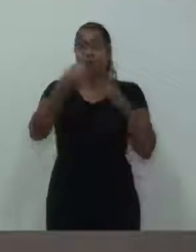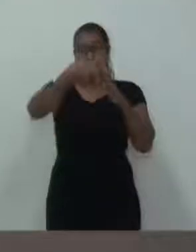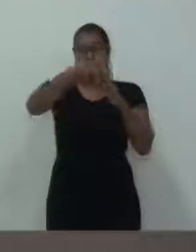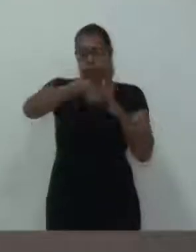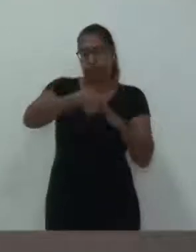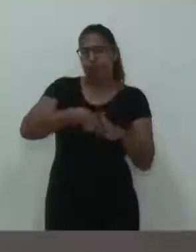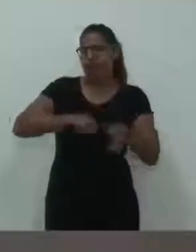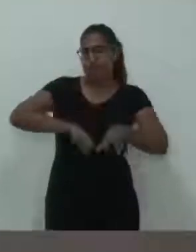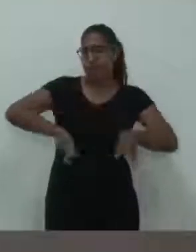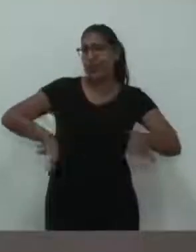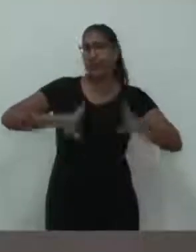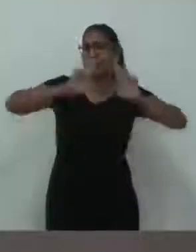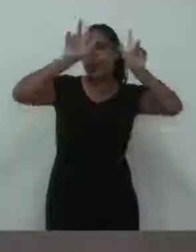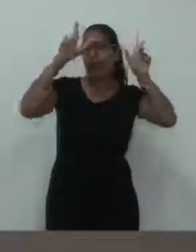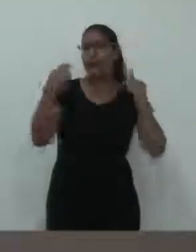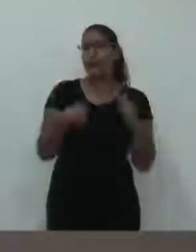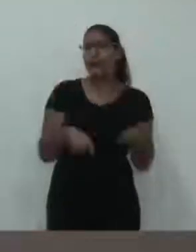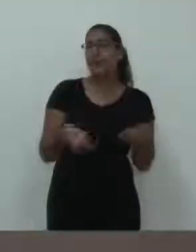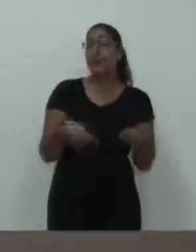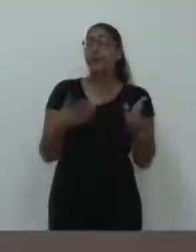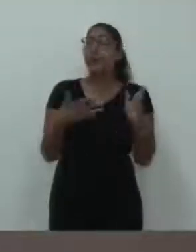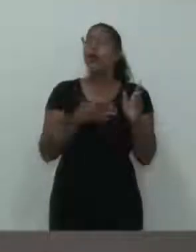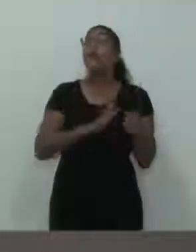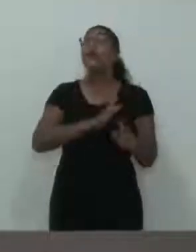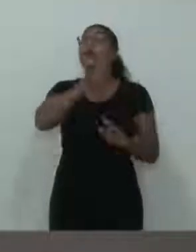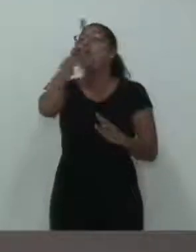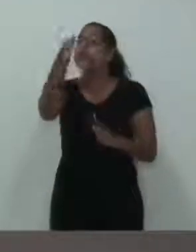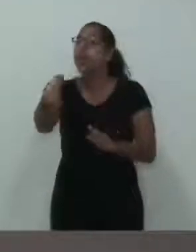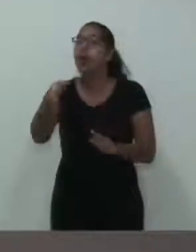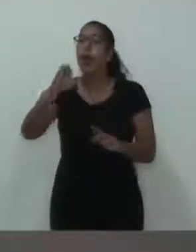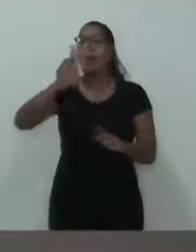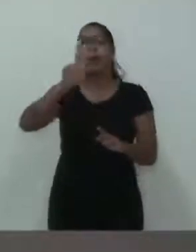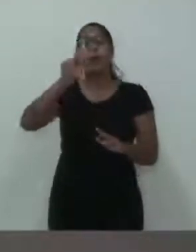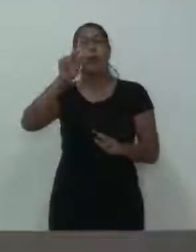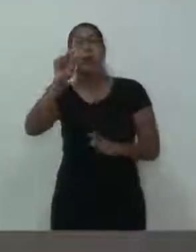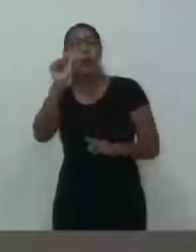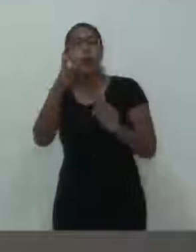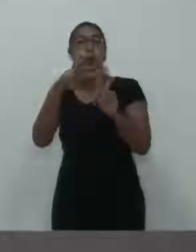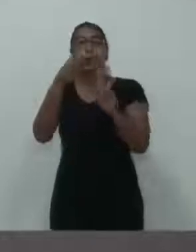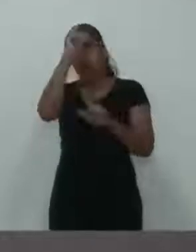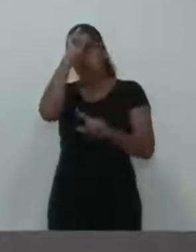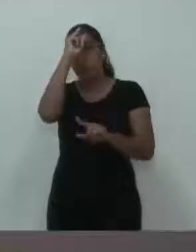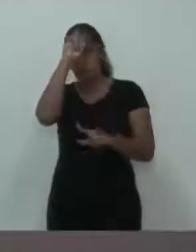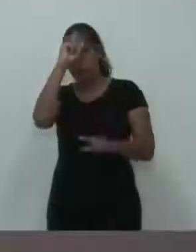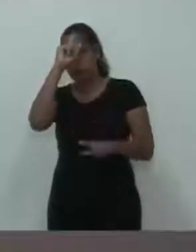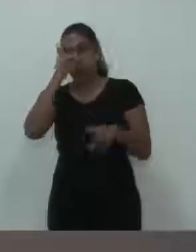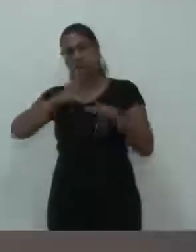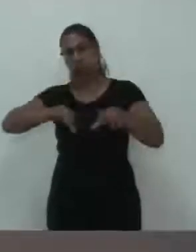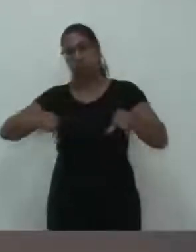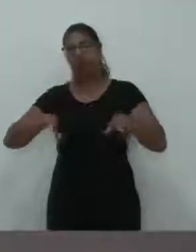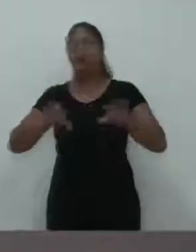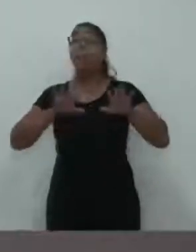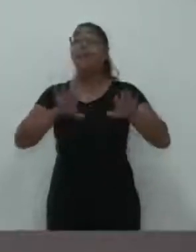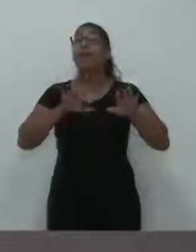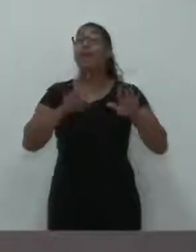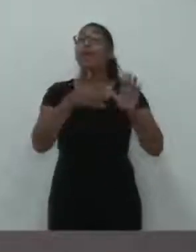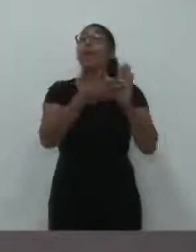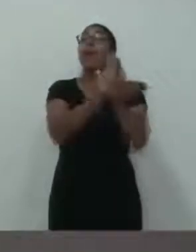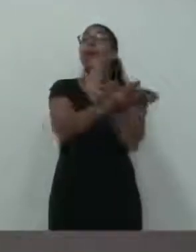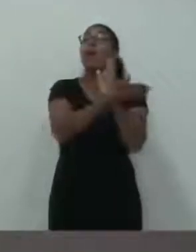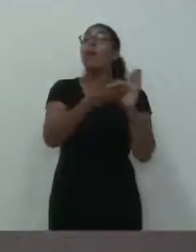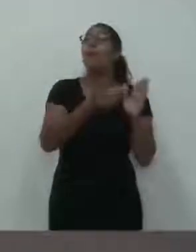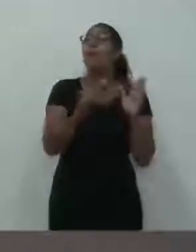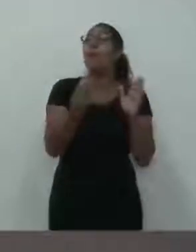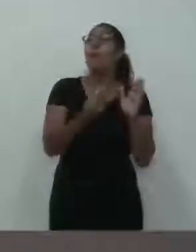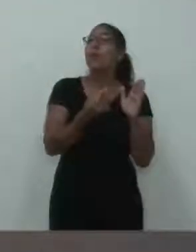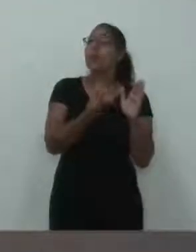pública, né? Você tem as roupas, você tem a Santa Casa. Mas tem pessoas que estão passando por uma situação